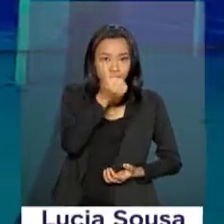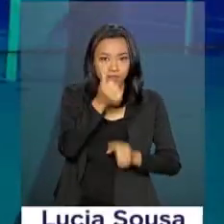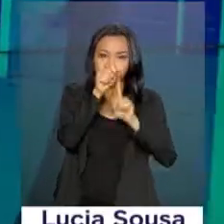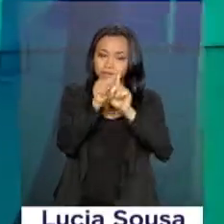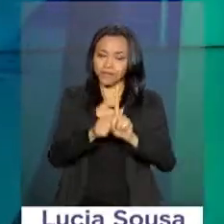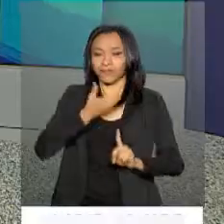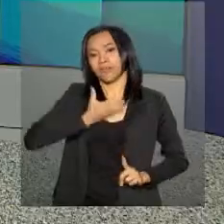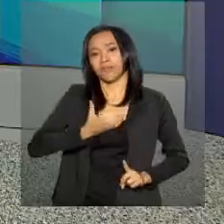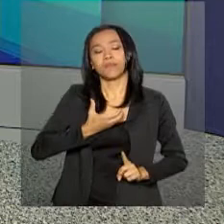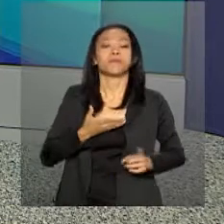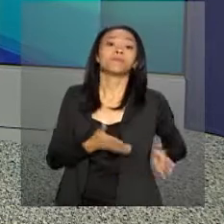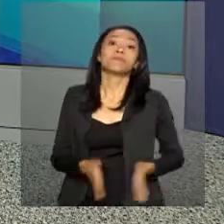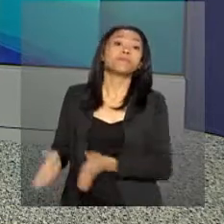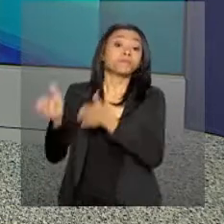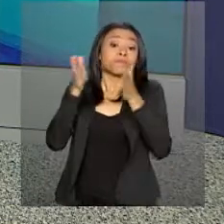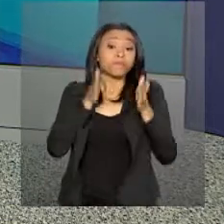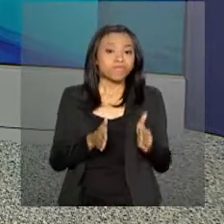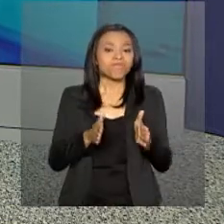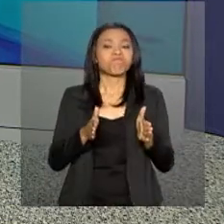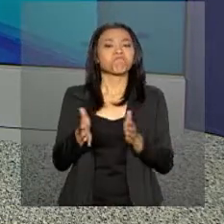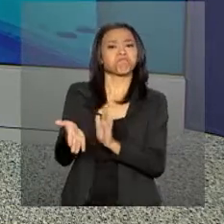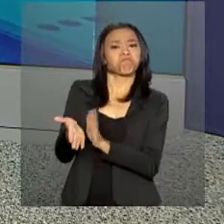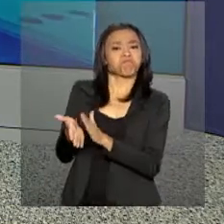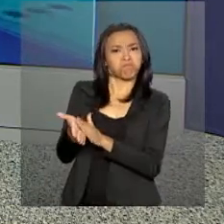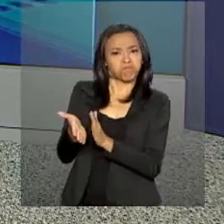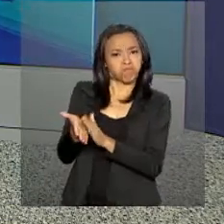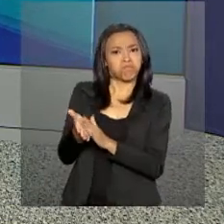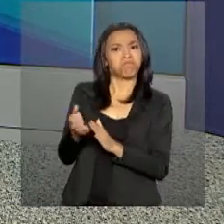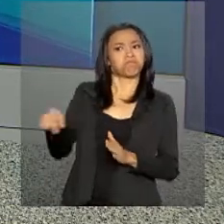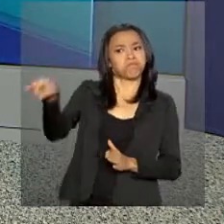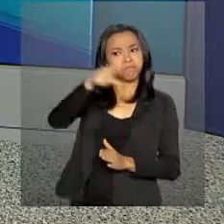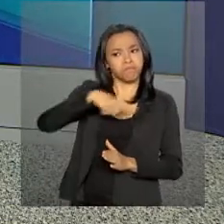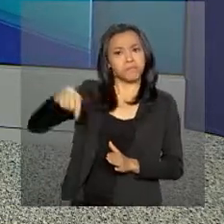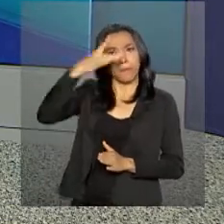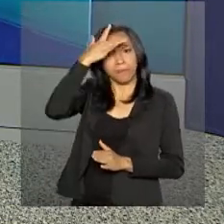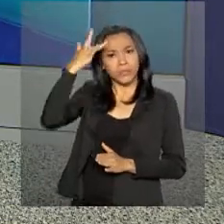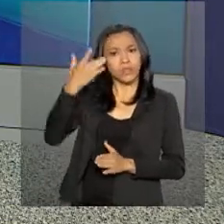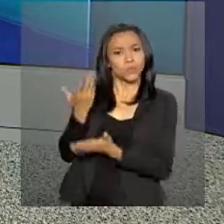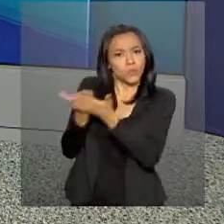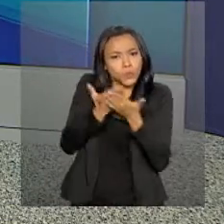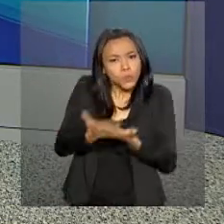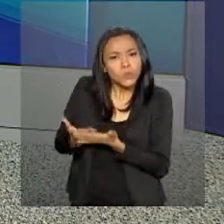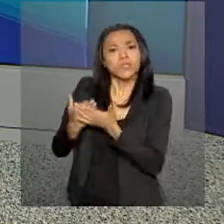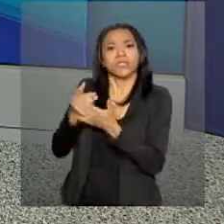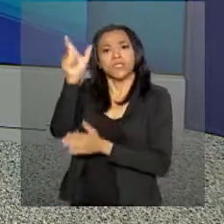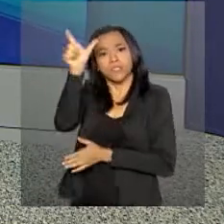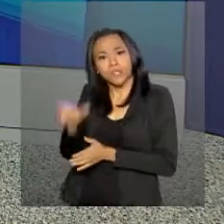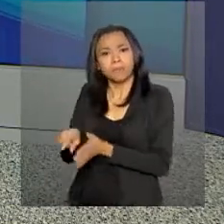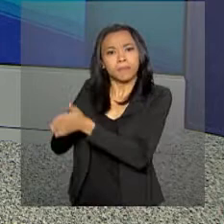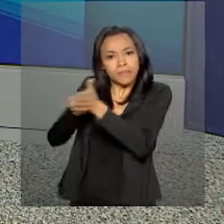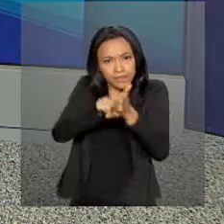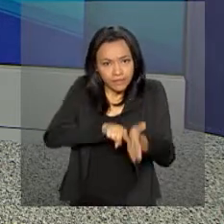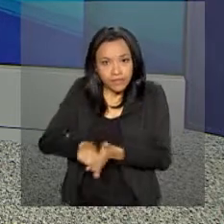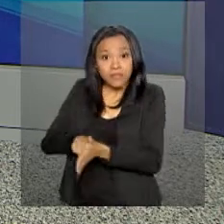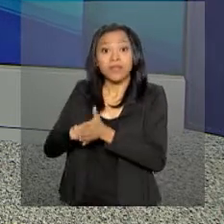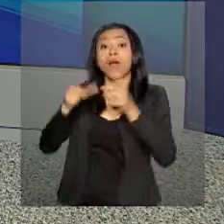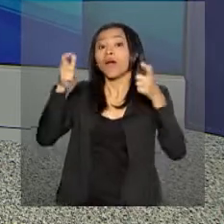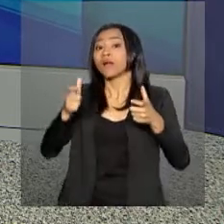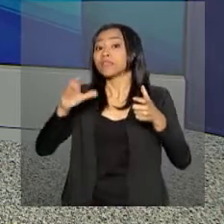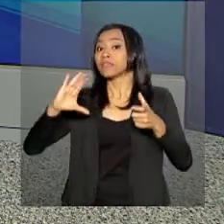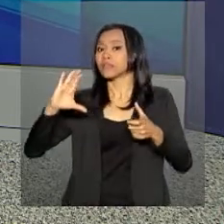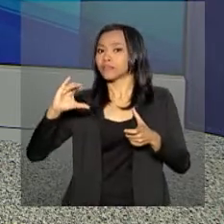dezembro. Um reconhecimento a estudantes e pesquisadores que fazem a diferença na ciência brasileira.